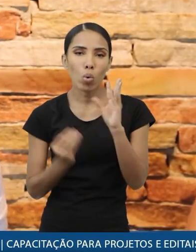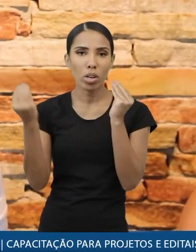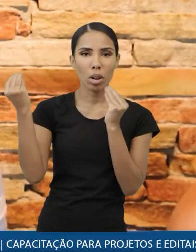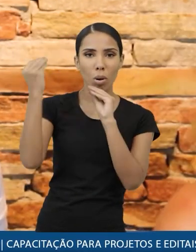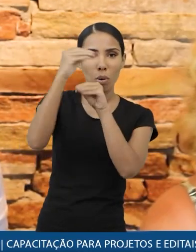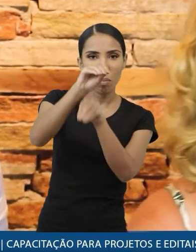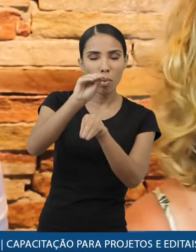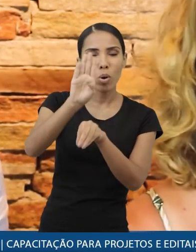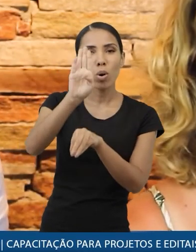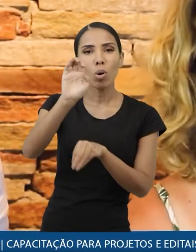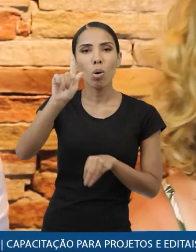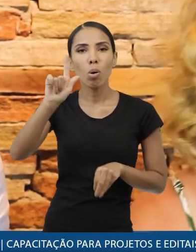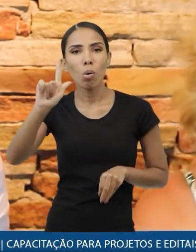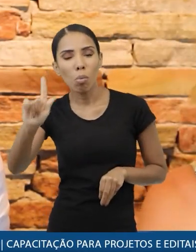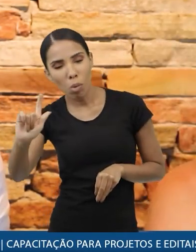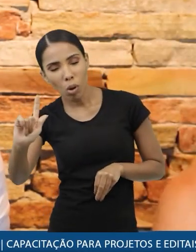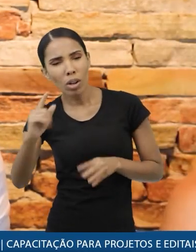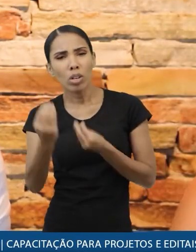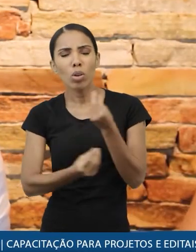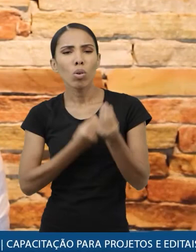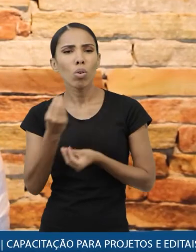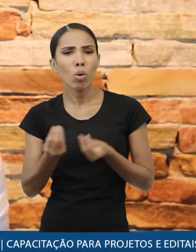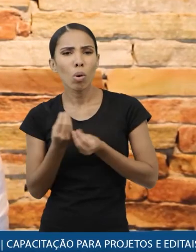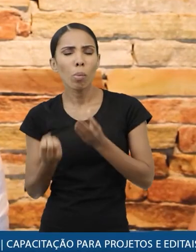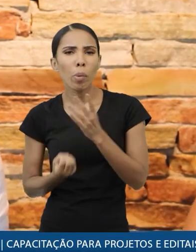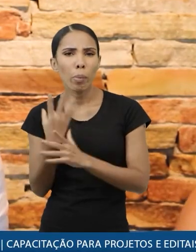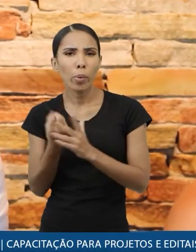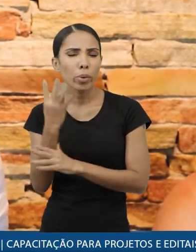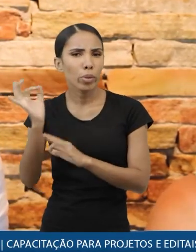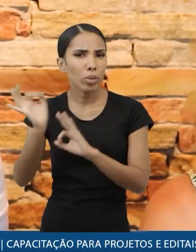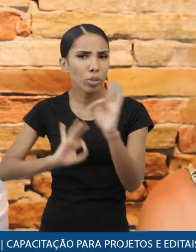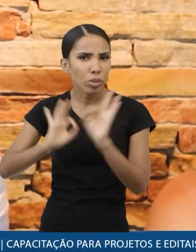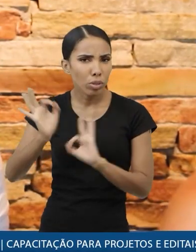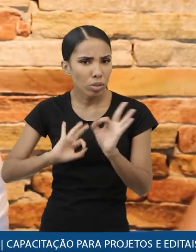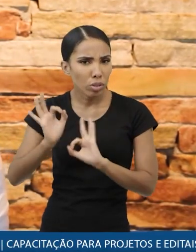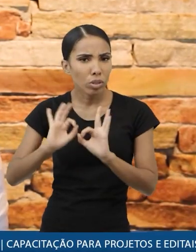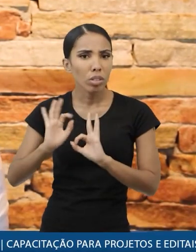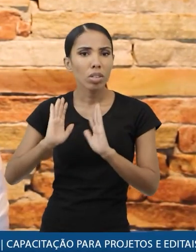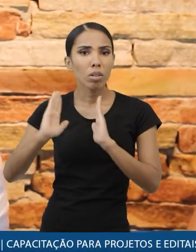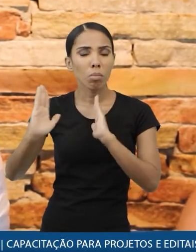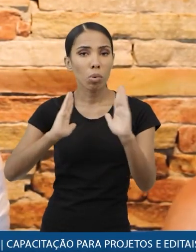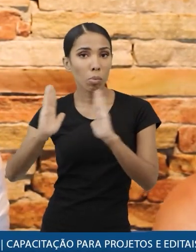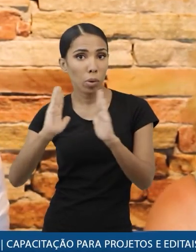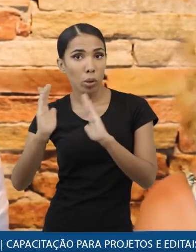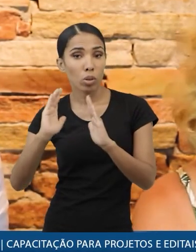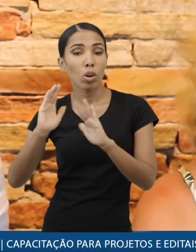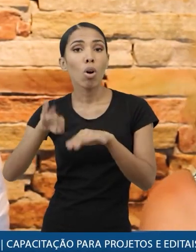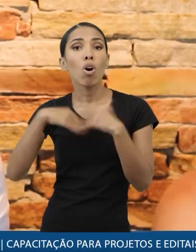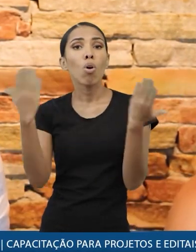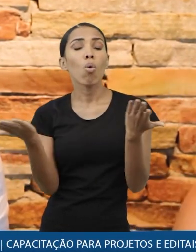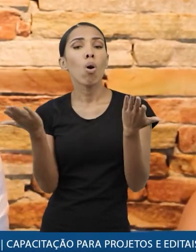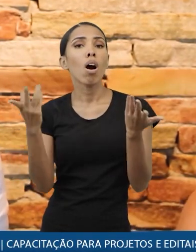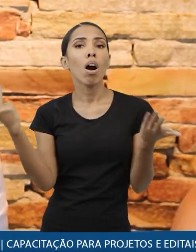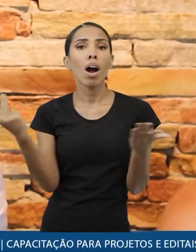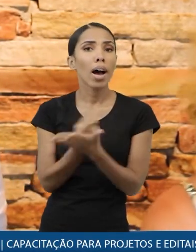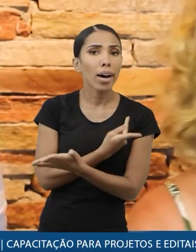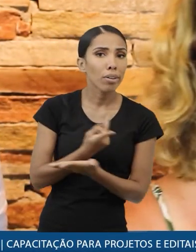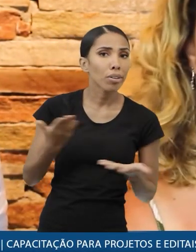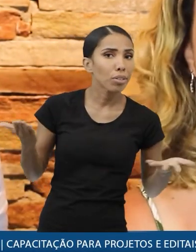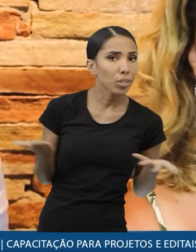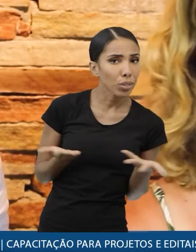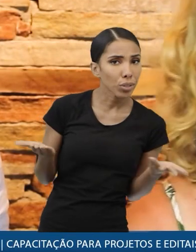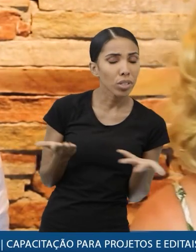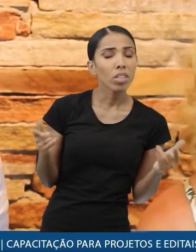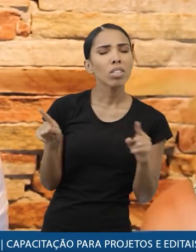blog referente a esse sistema de produção cultural é um conteúdo para ilustrar um pouco o momento quais são as pautas que estão acontecendo